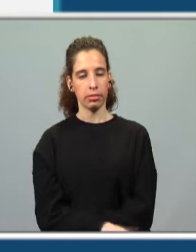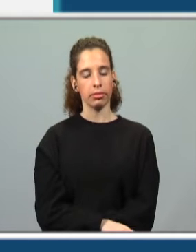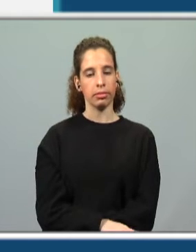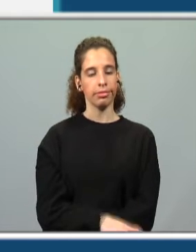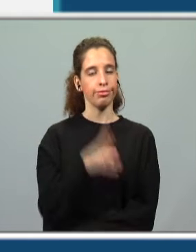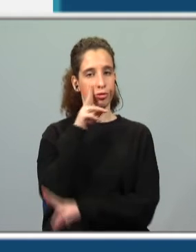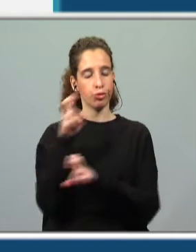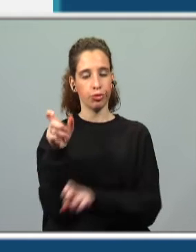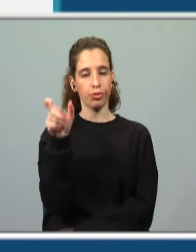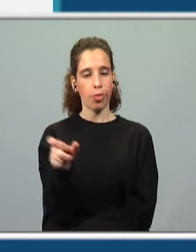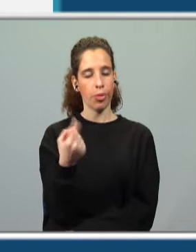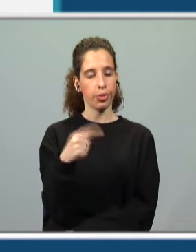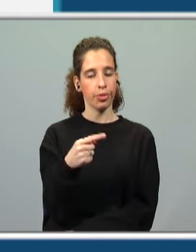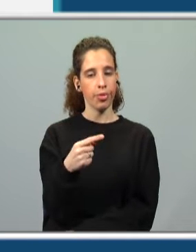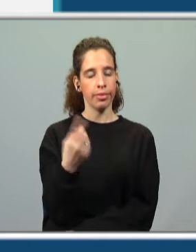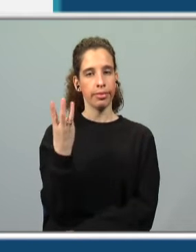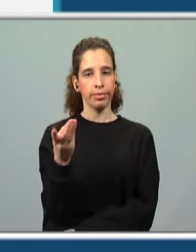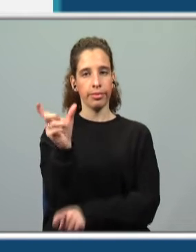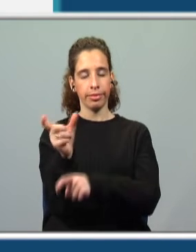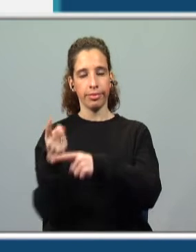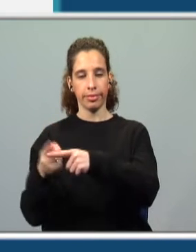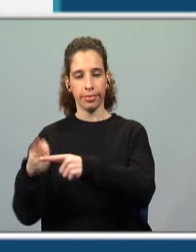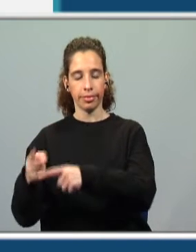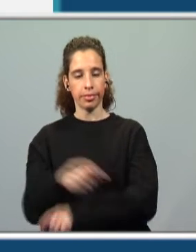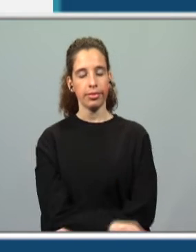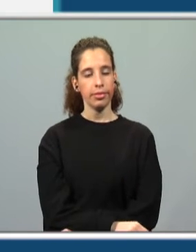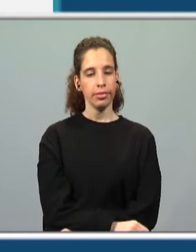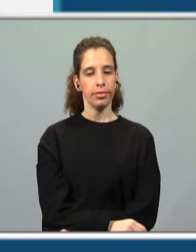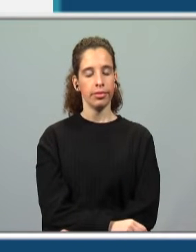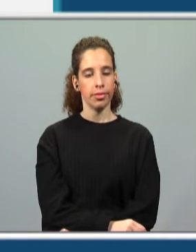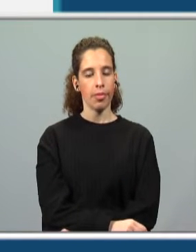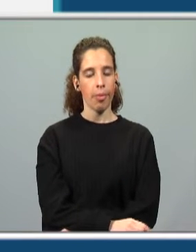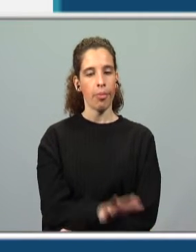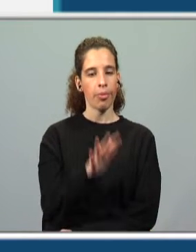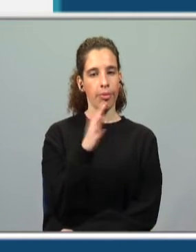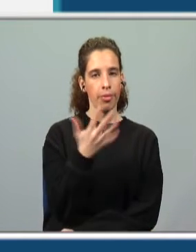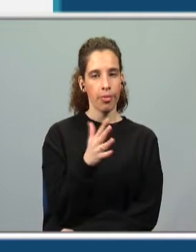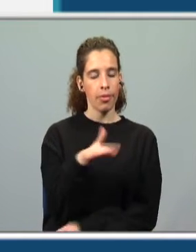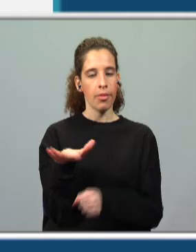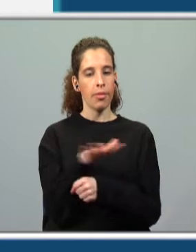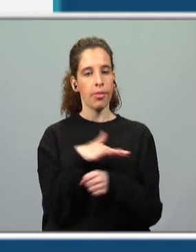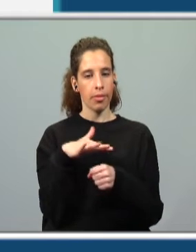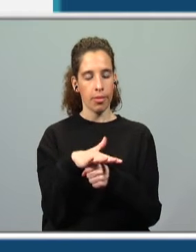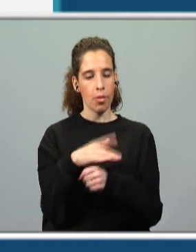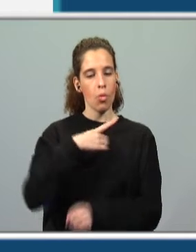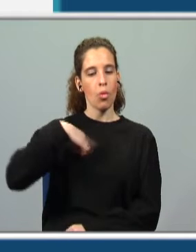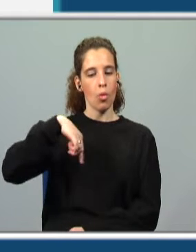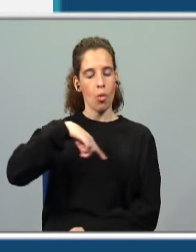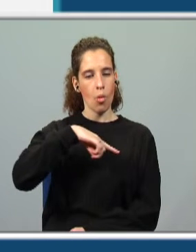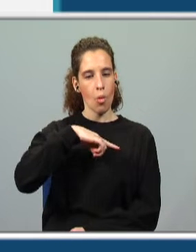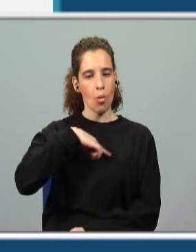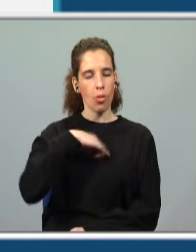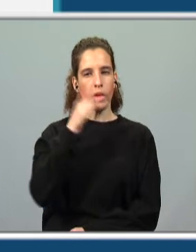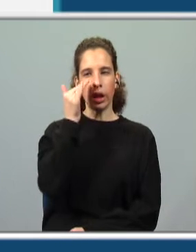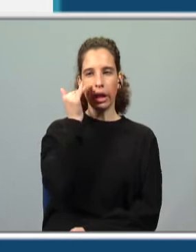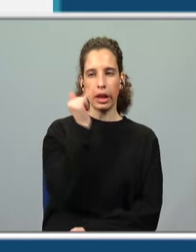descobrimos que esta palavra tem o quê? Tem três sílabas. Será que, no caso, nós estarmos a